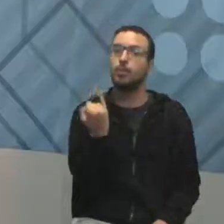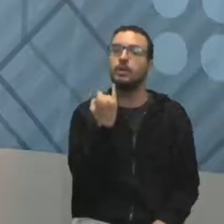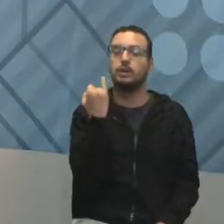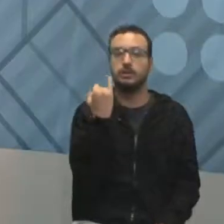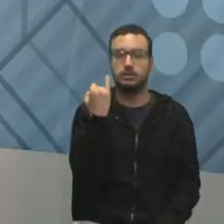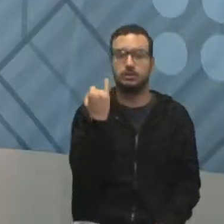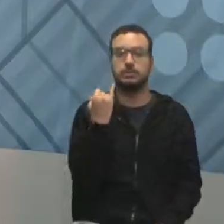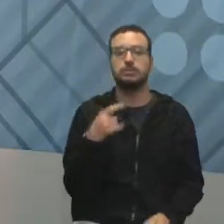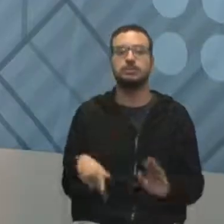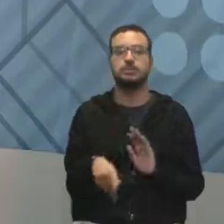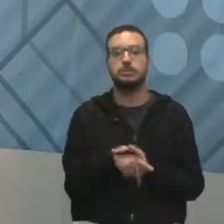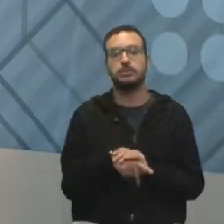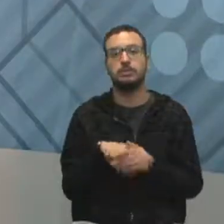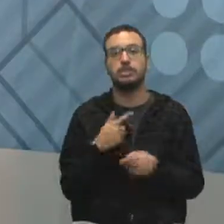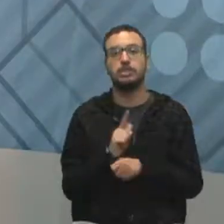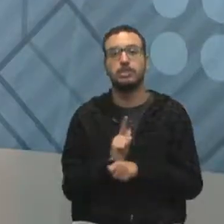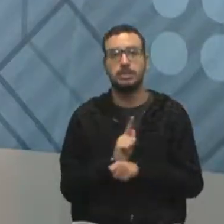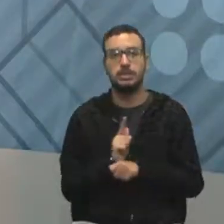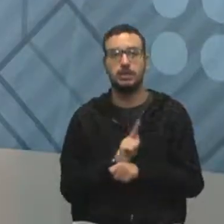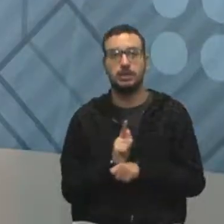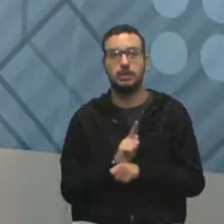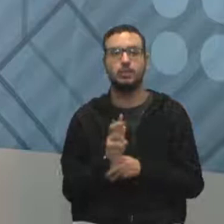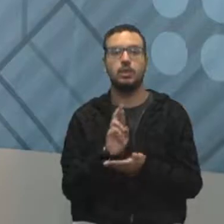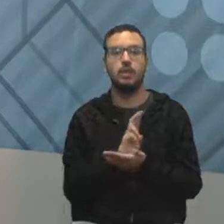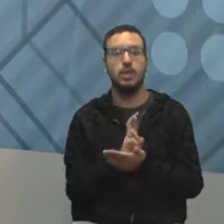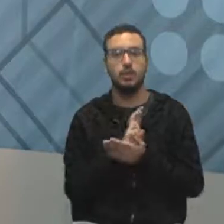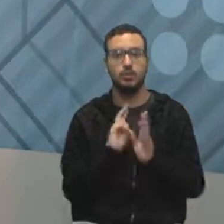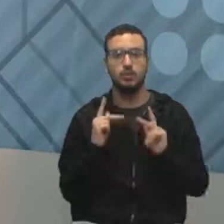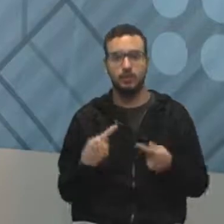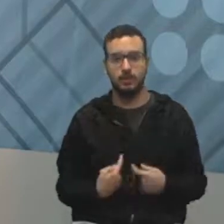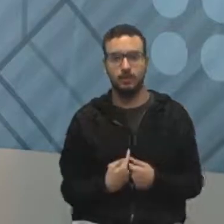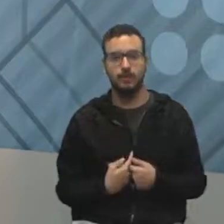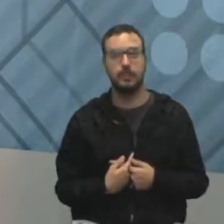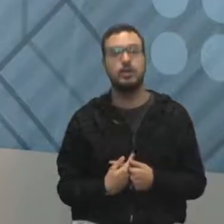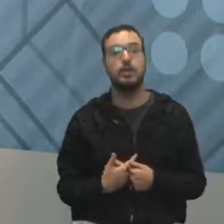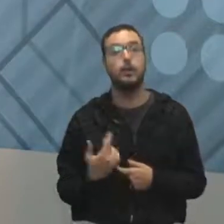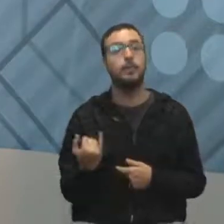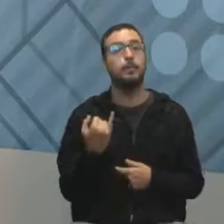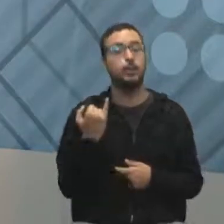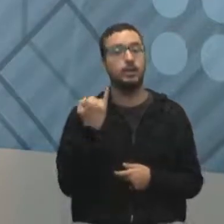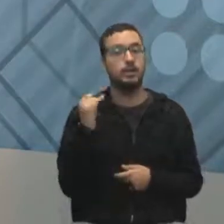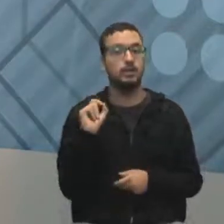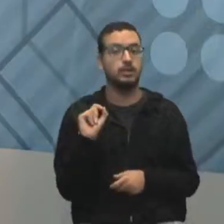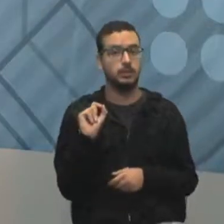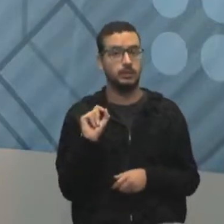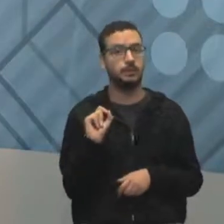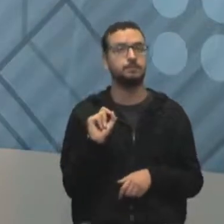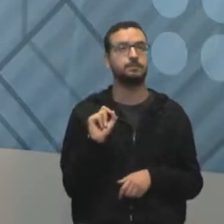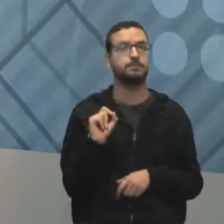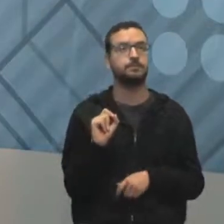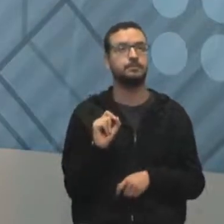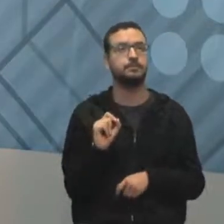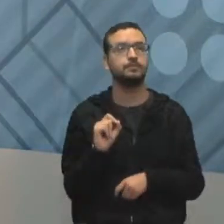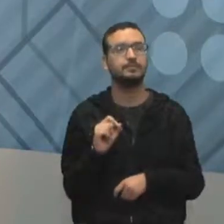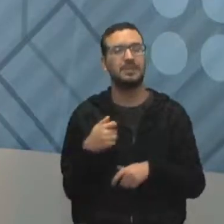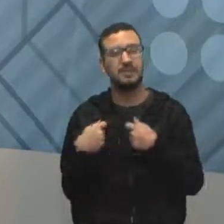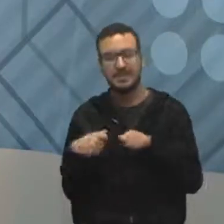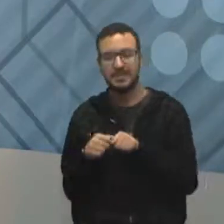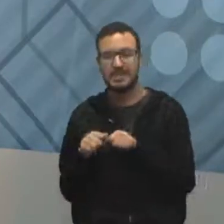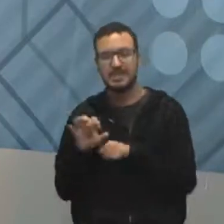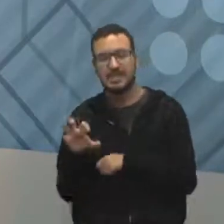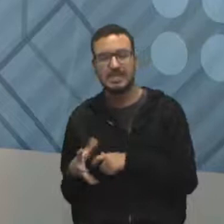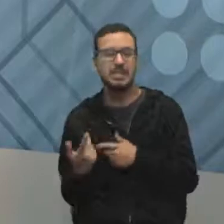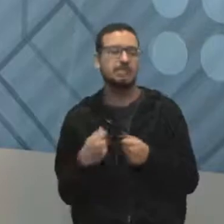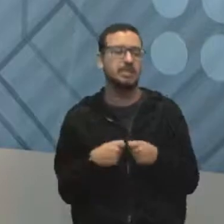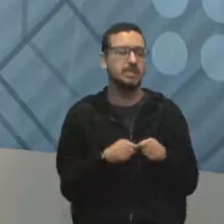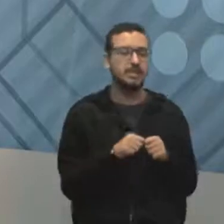para o gerenciamento de recursos humanos. O importante, mais do que seguir essas regras, né? Tem que fazer assim, tem